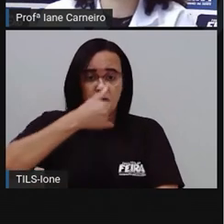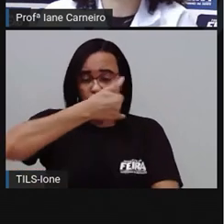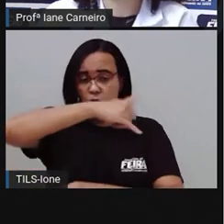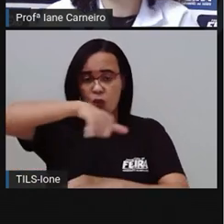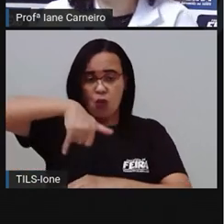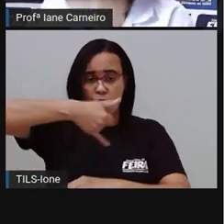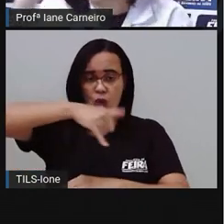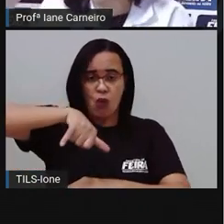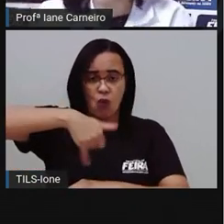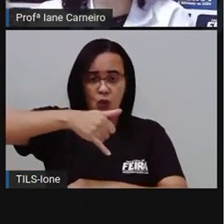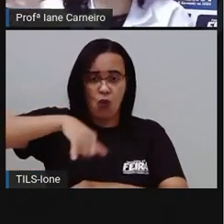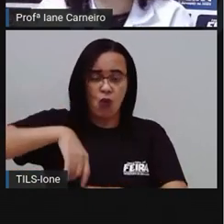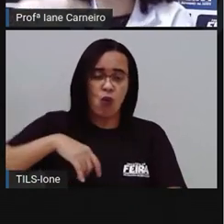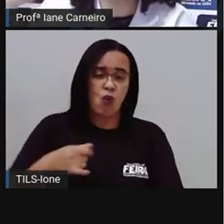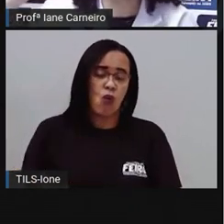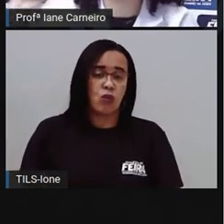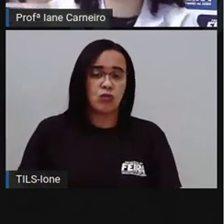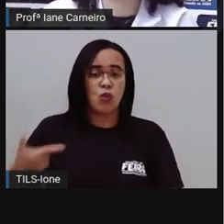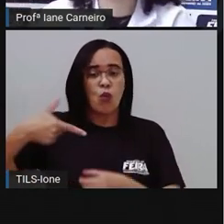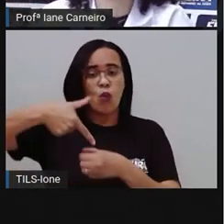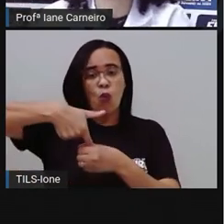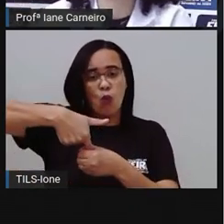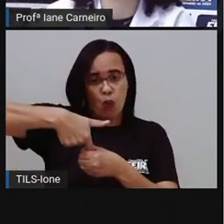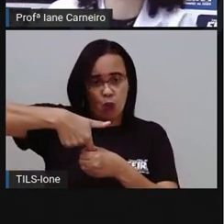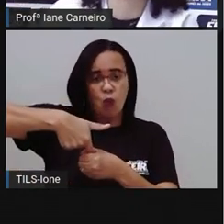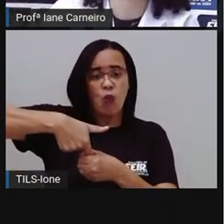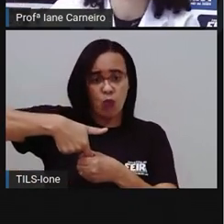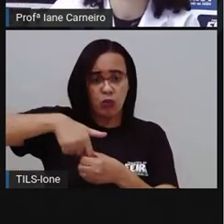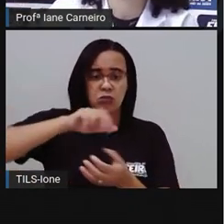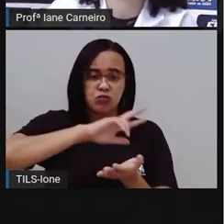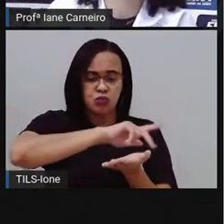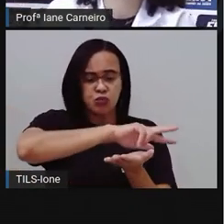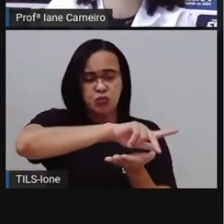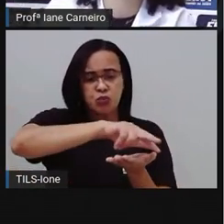produtos, e os produtos de limpeza, né? E outros produtos como, por exemplo,